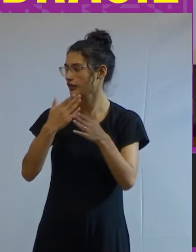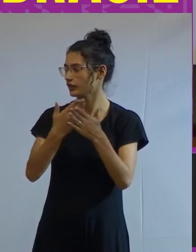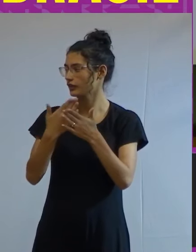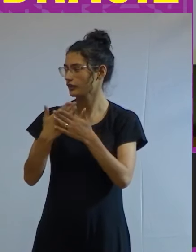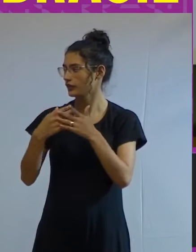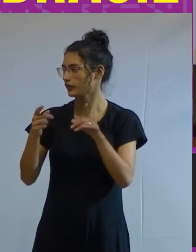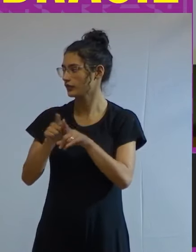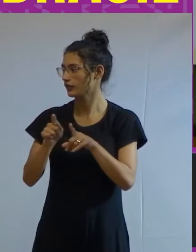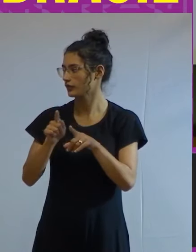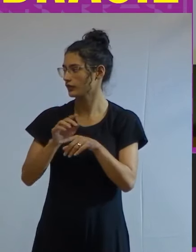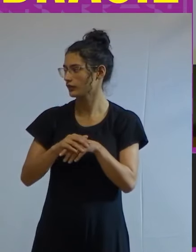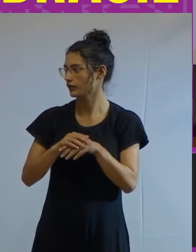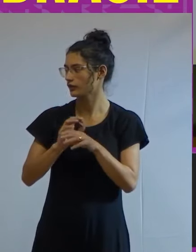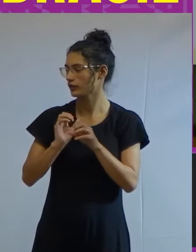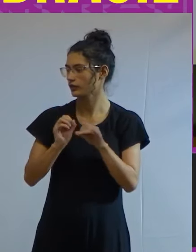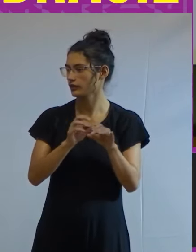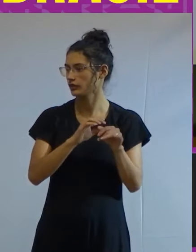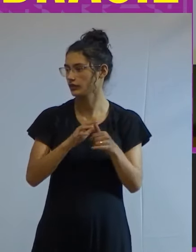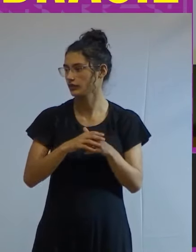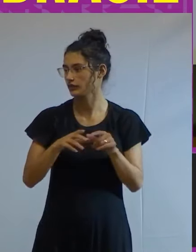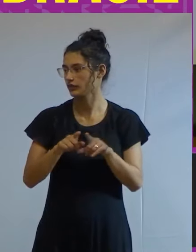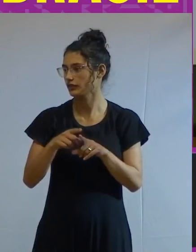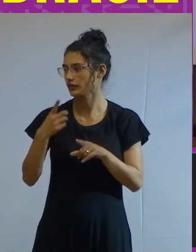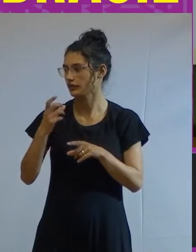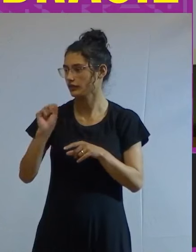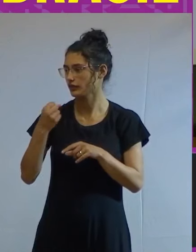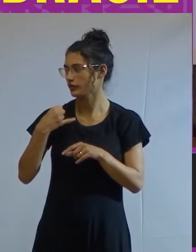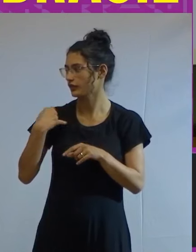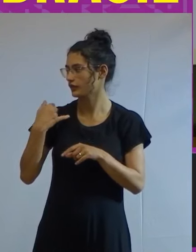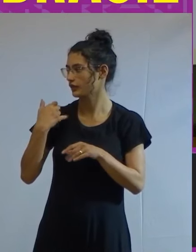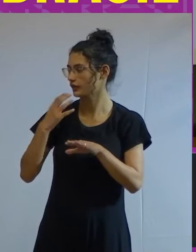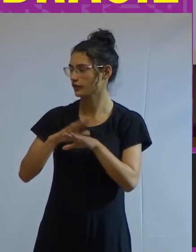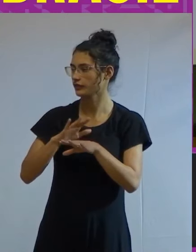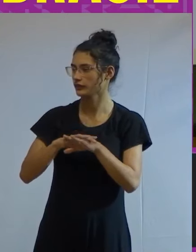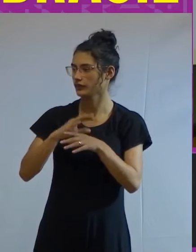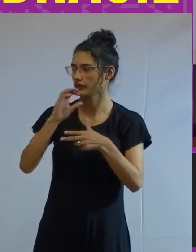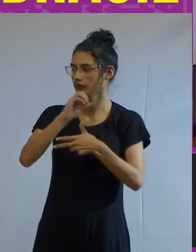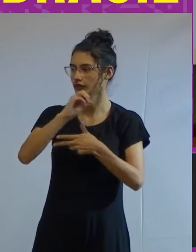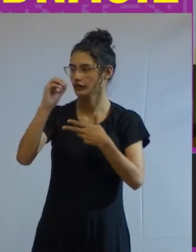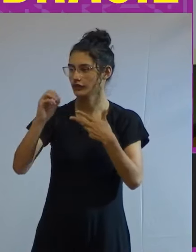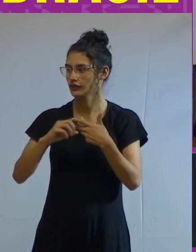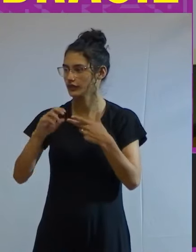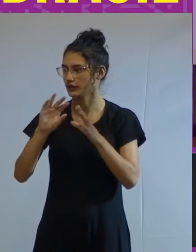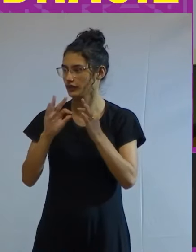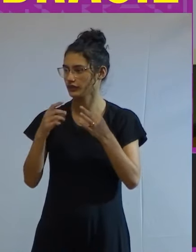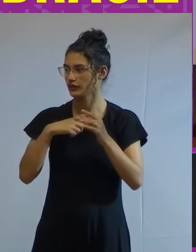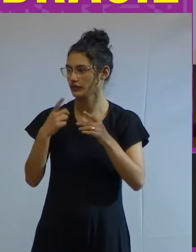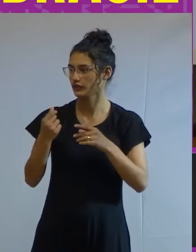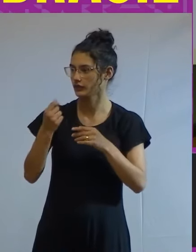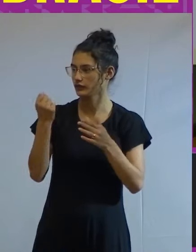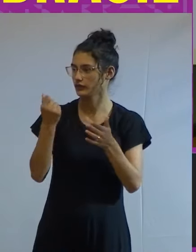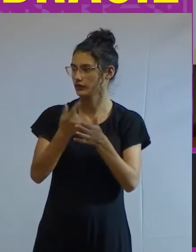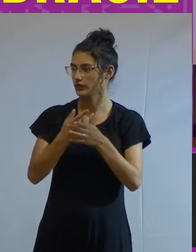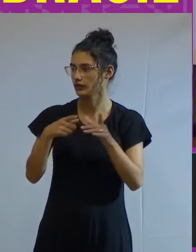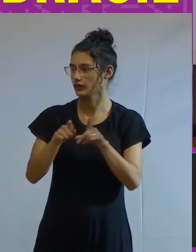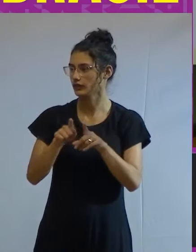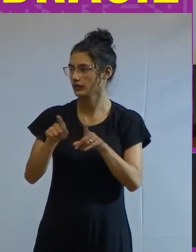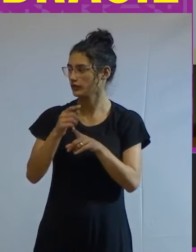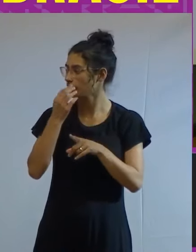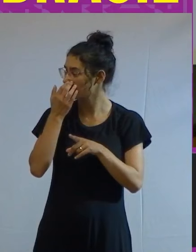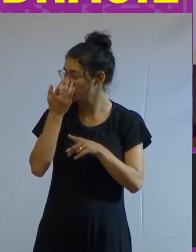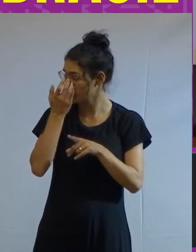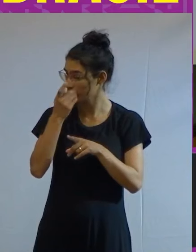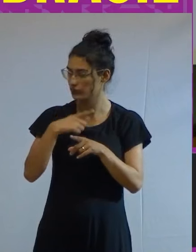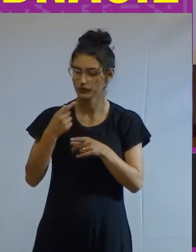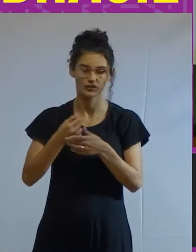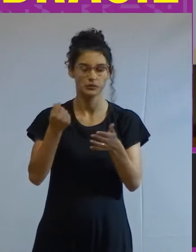estava no ensino médio com 18 anos estudando para passar no Enem simplesmente eu não tinha dinheiro para pagar cursinho eu não tinha dinheiro para pagar